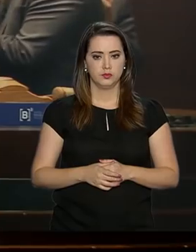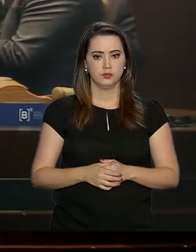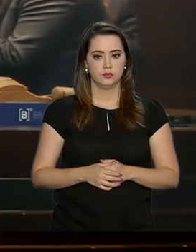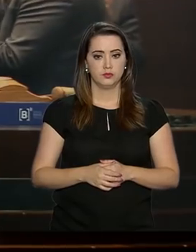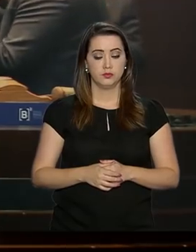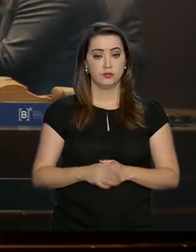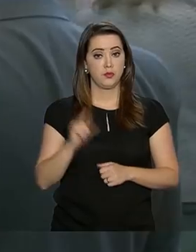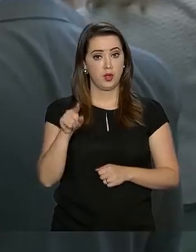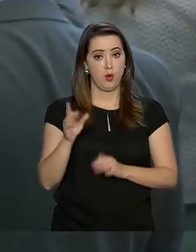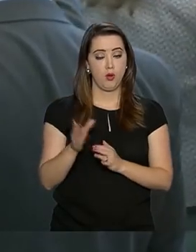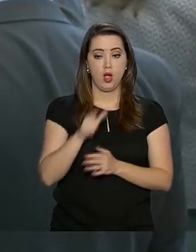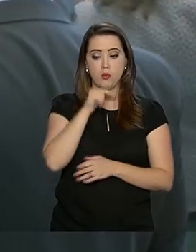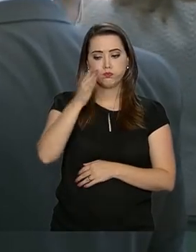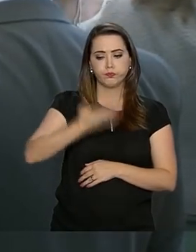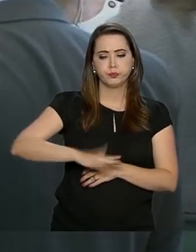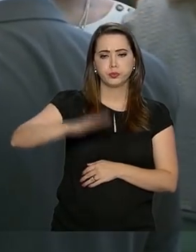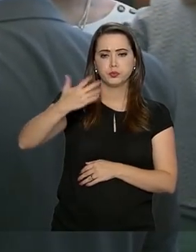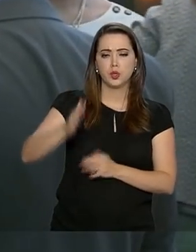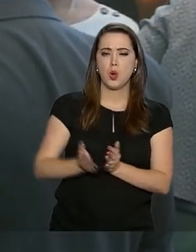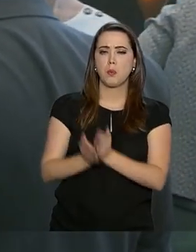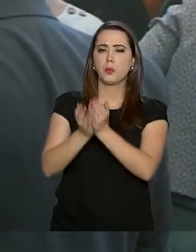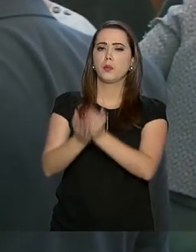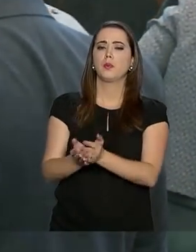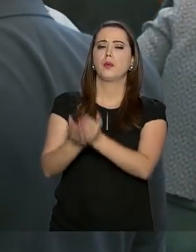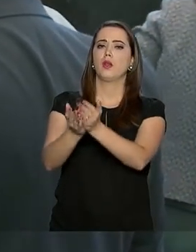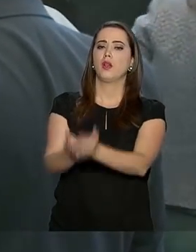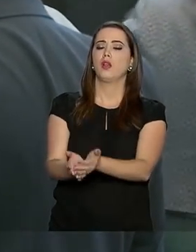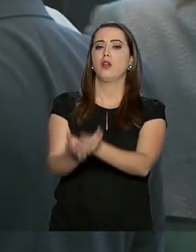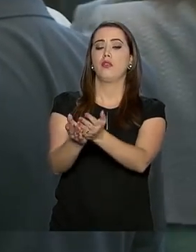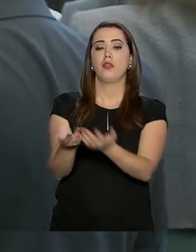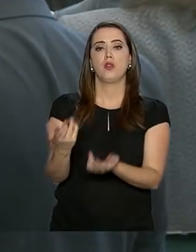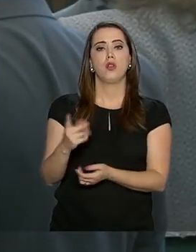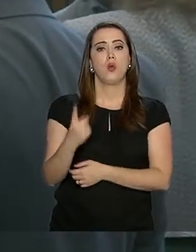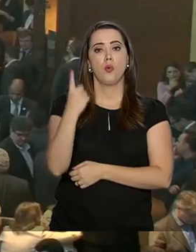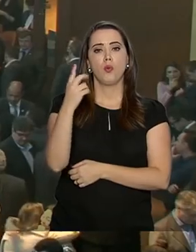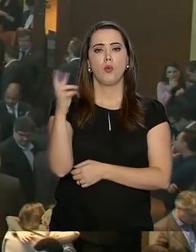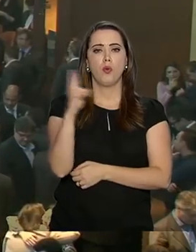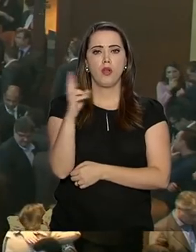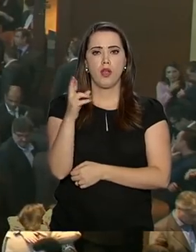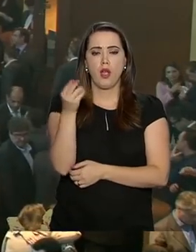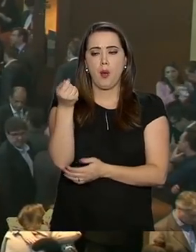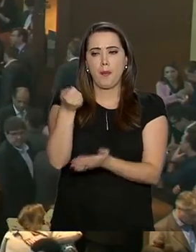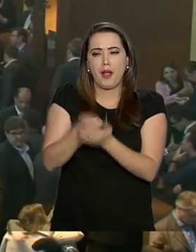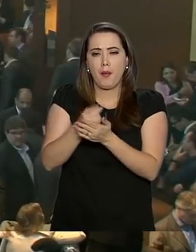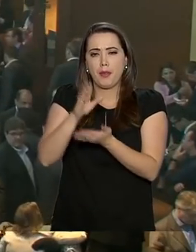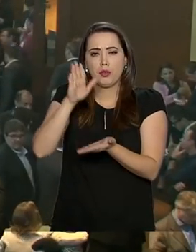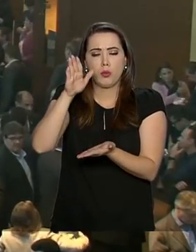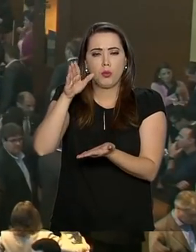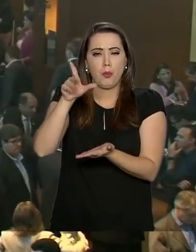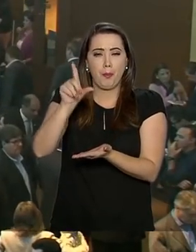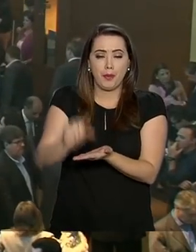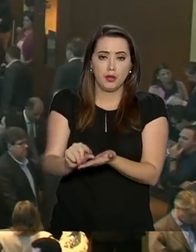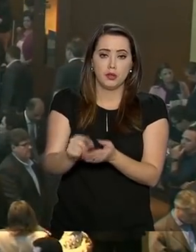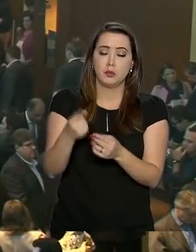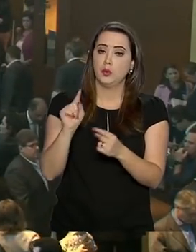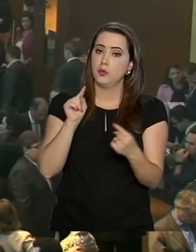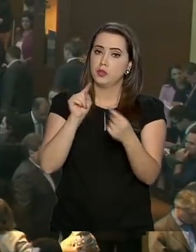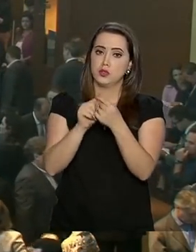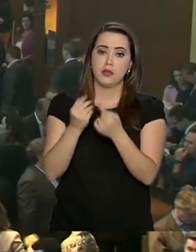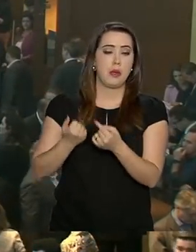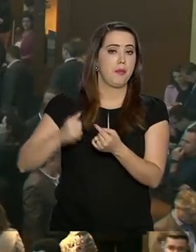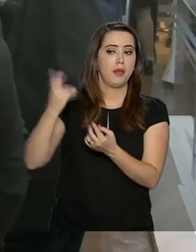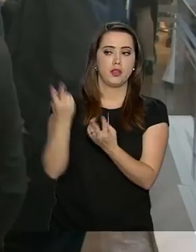No caso dos portos, a chamada outorga mínima é simbólica, de apenas R$ O objetivo é permitir que as empresas tenham mais